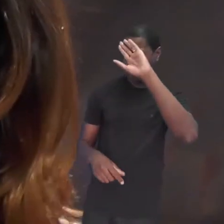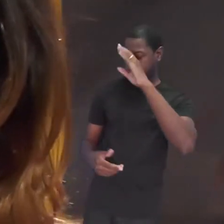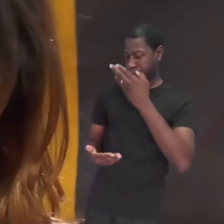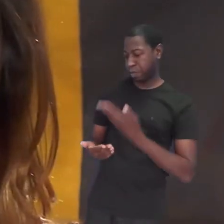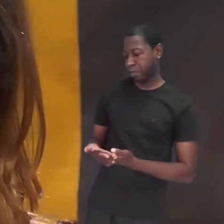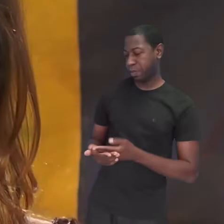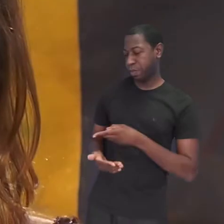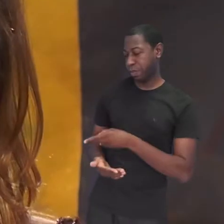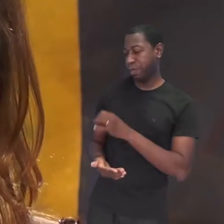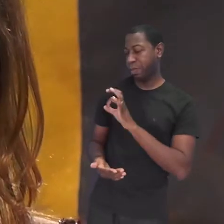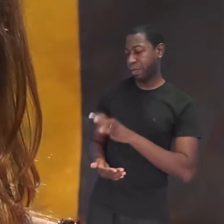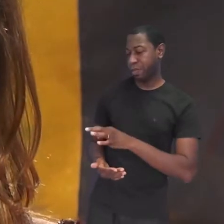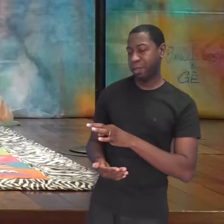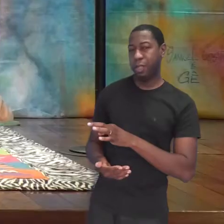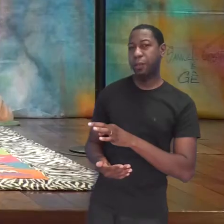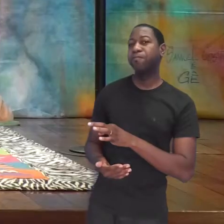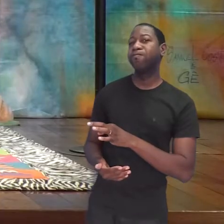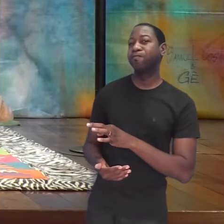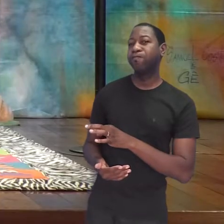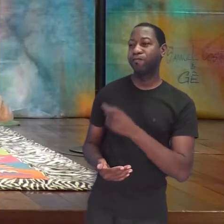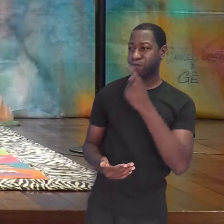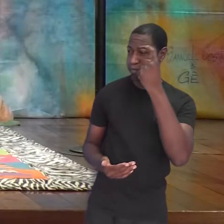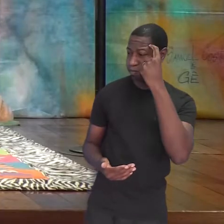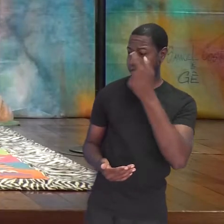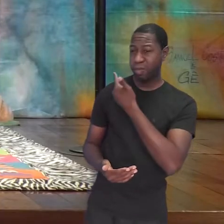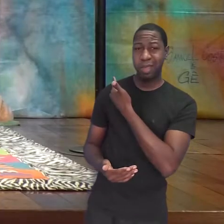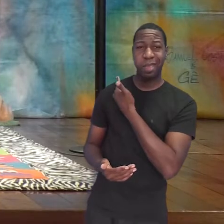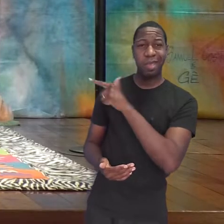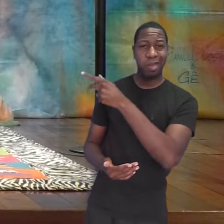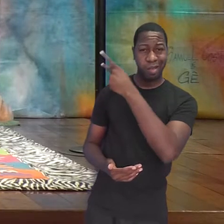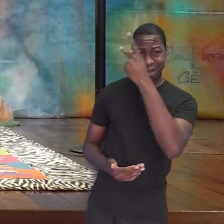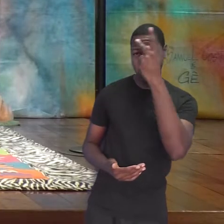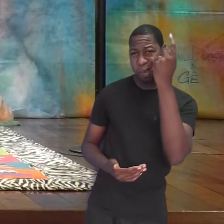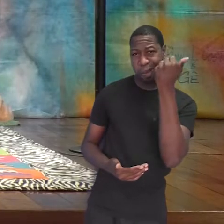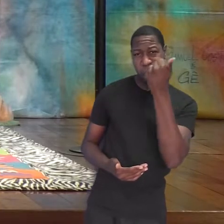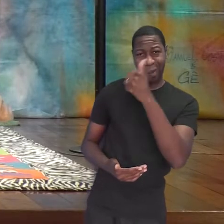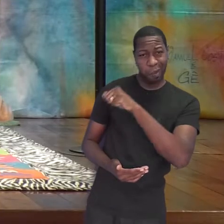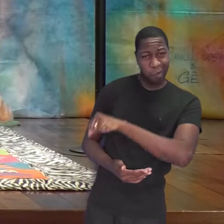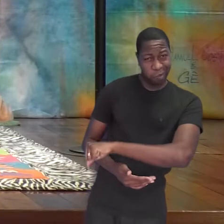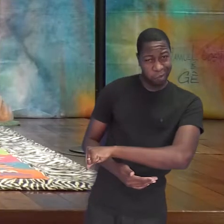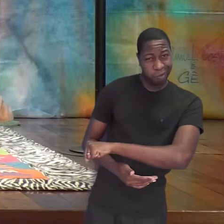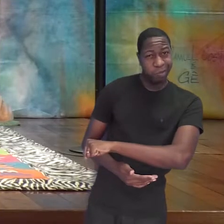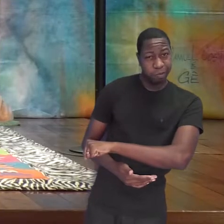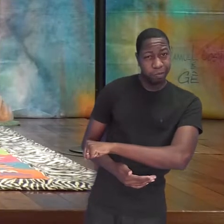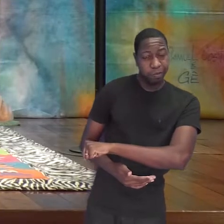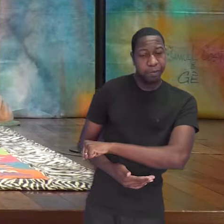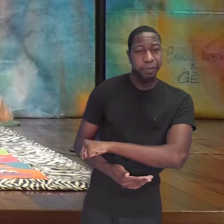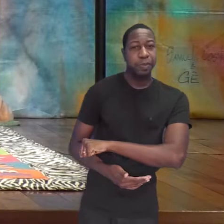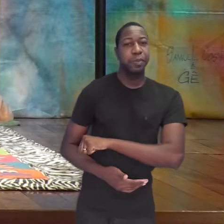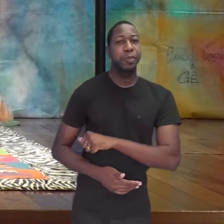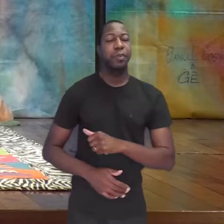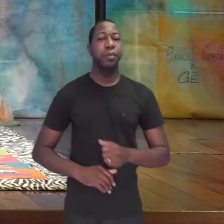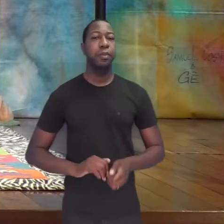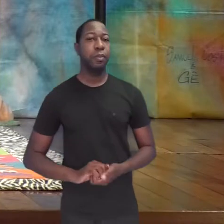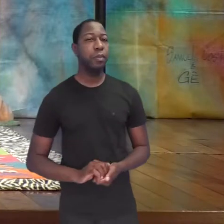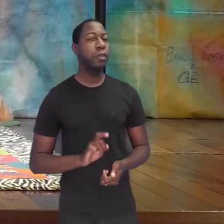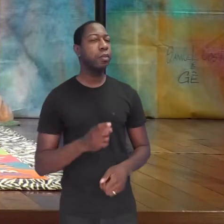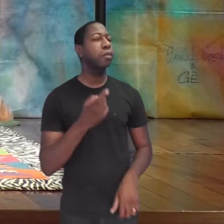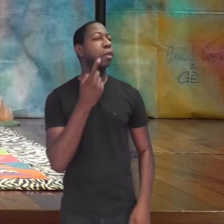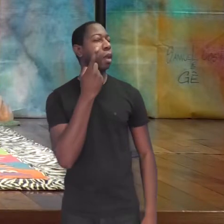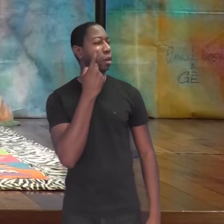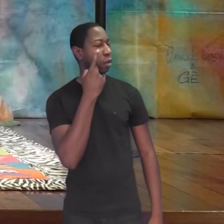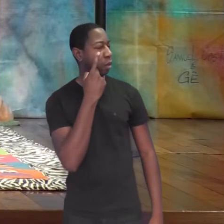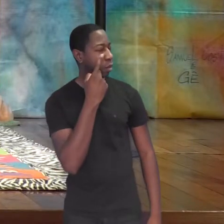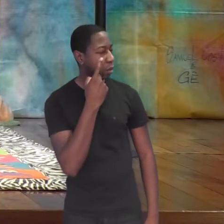acha que a gente está fazendo maldade. Mas, como eu ia dizendo, precisa ver só que reizinho